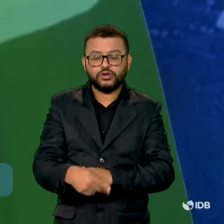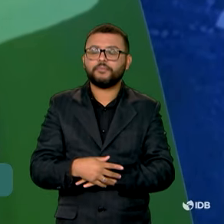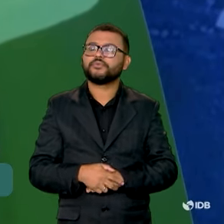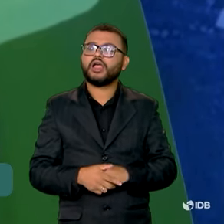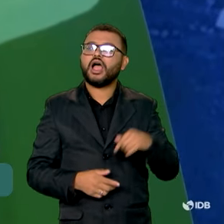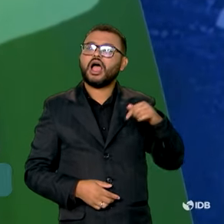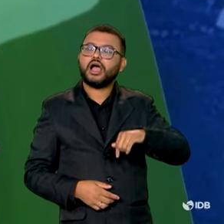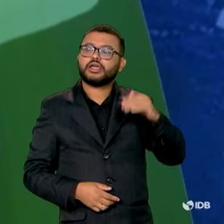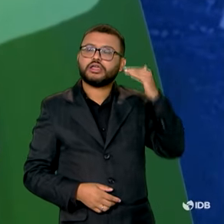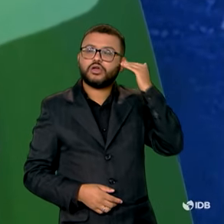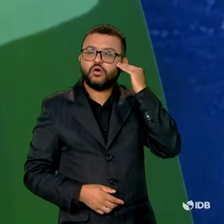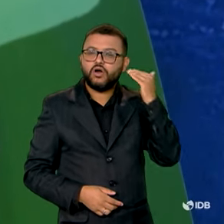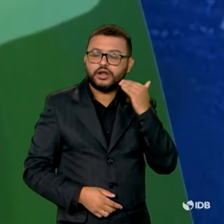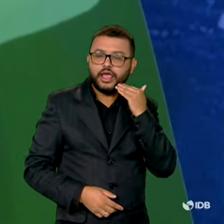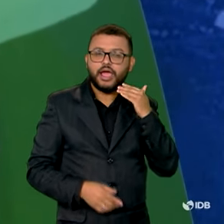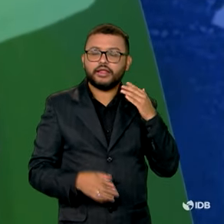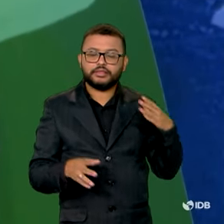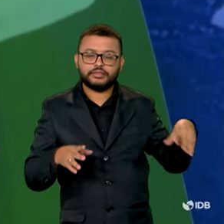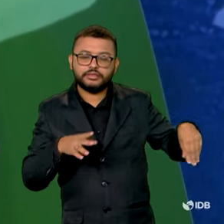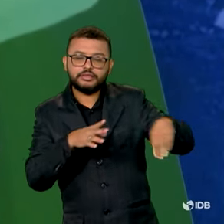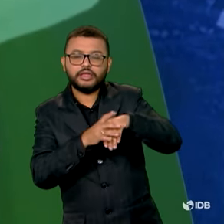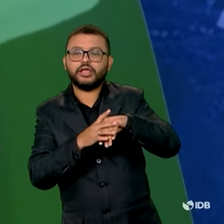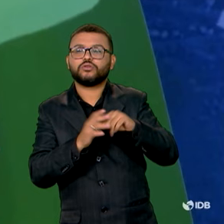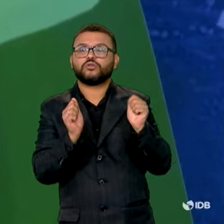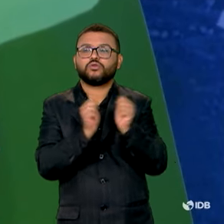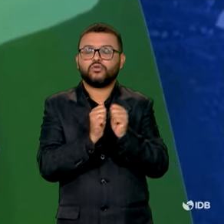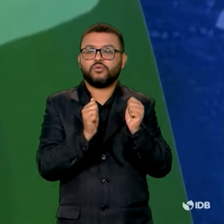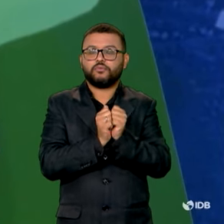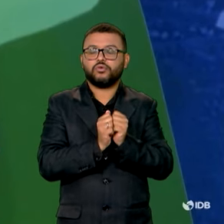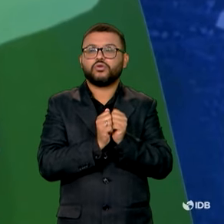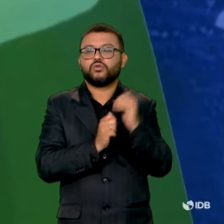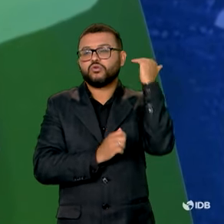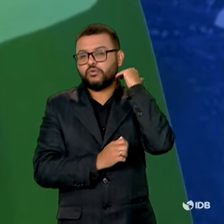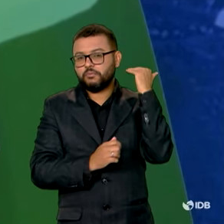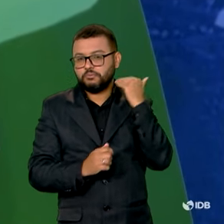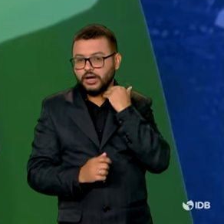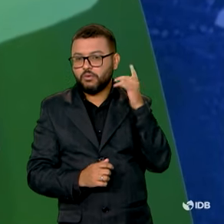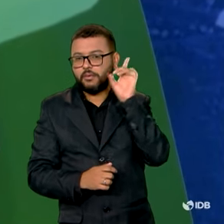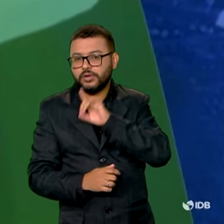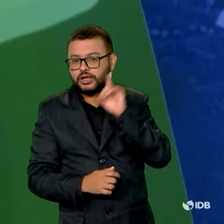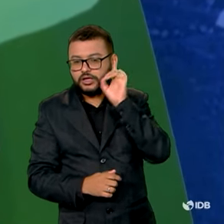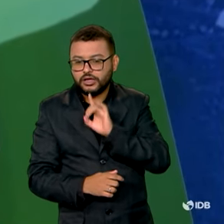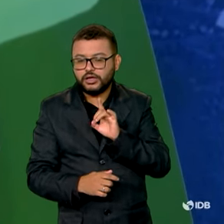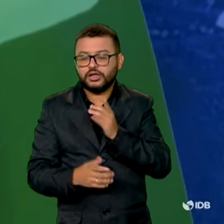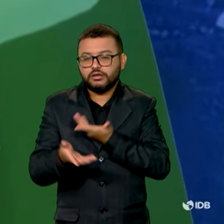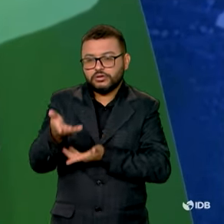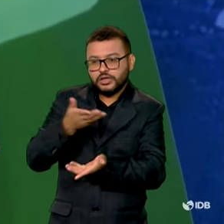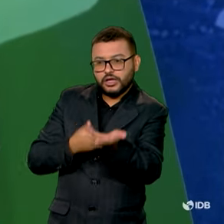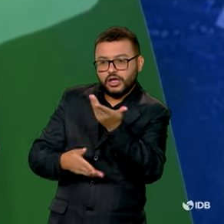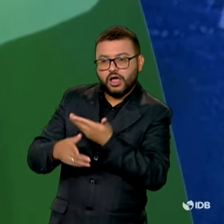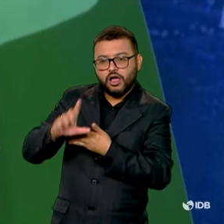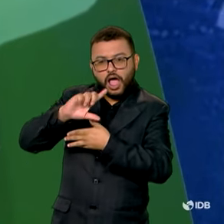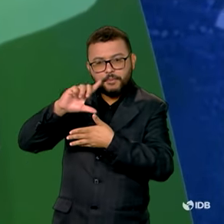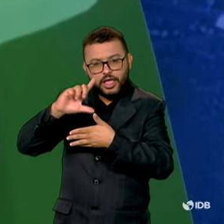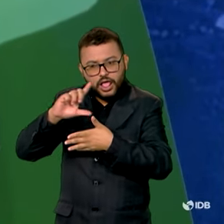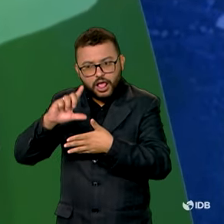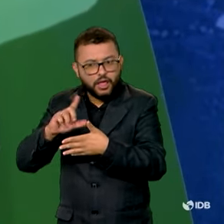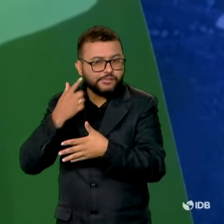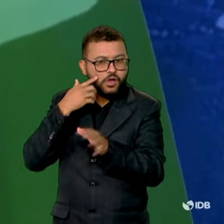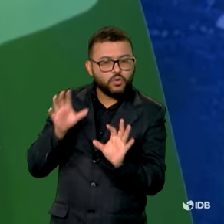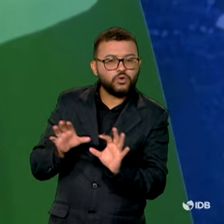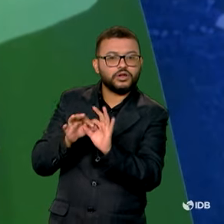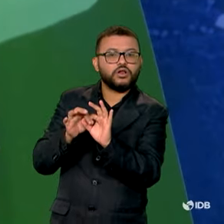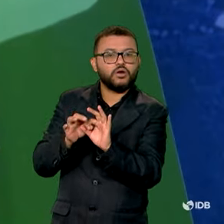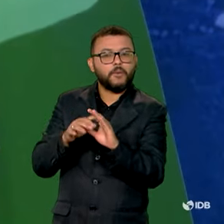membro do Banco Interamericano em 2005 e o comércio bilateral entre a Coreia e América Latina aumentou 2,5